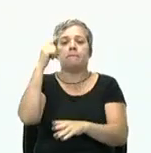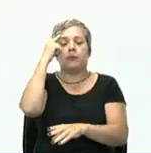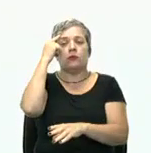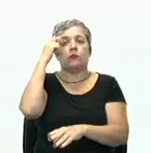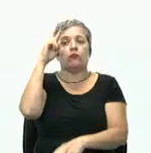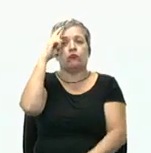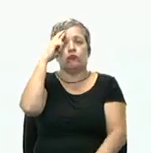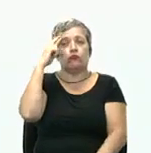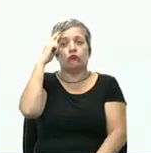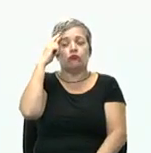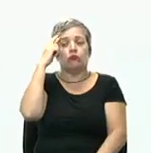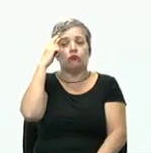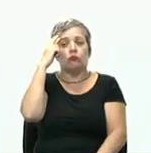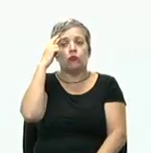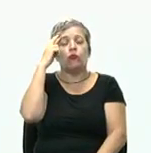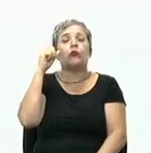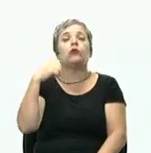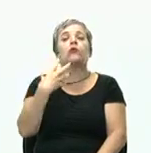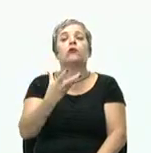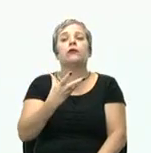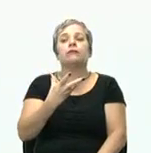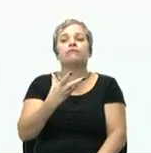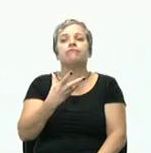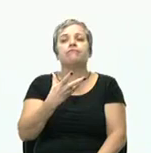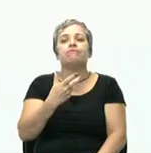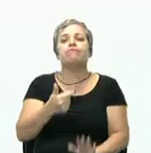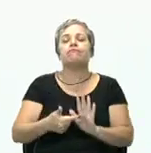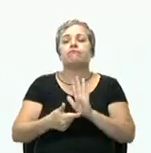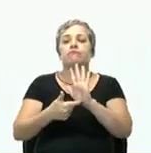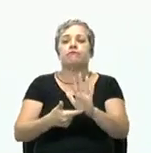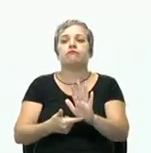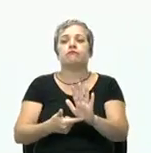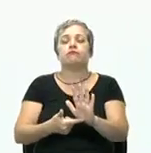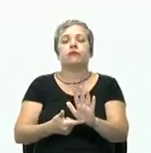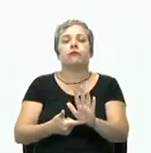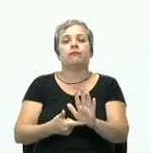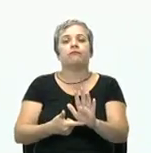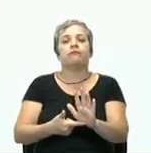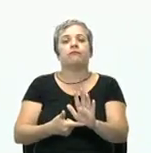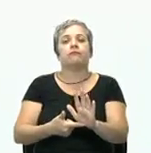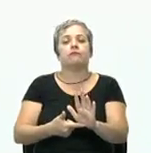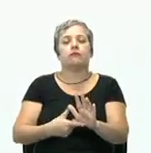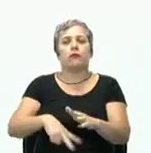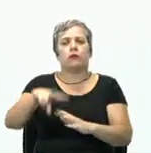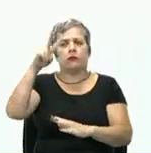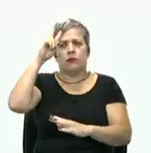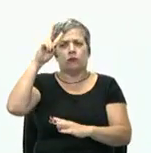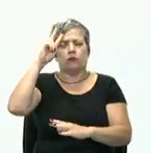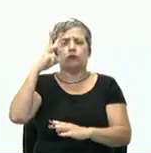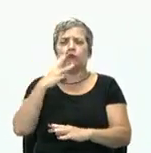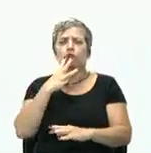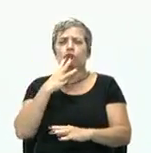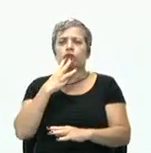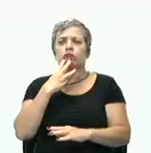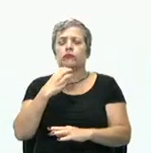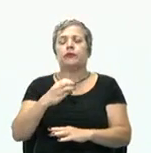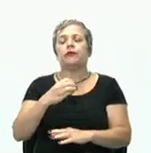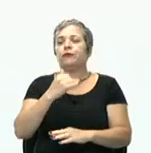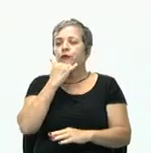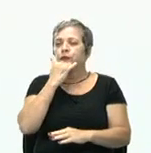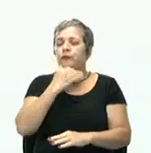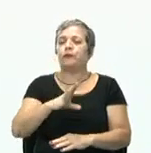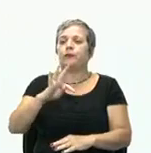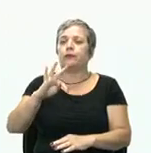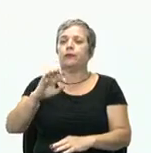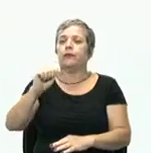racionalidade, o que nós estamos trazendo? Nós estamos trabalhando aí, você lembra com o Weber, com o Taylor, desculpa?